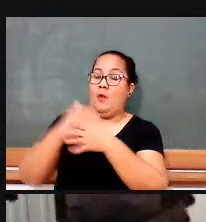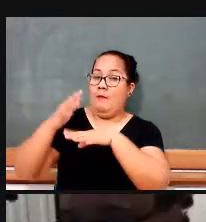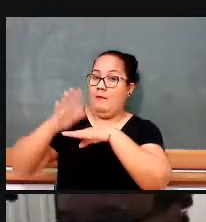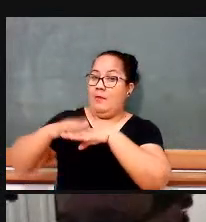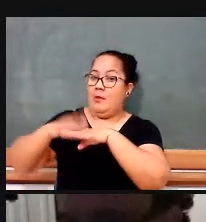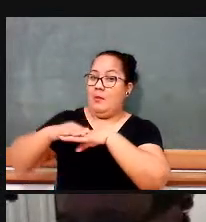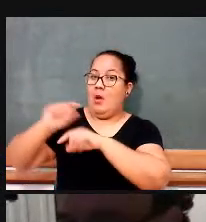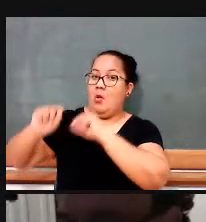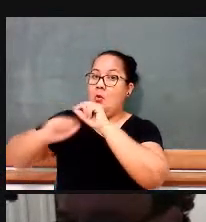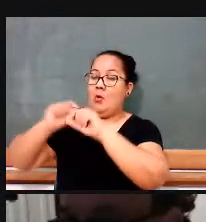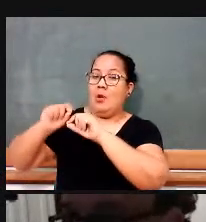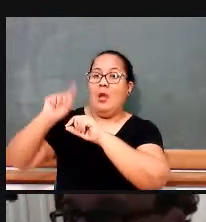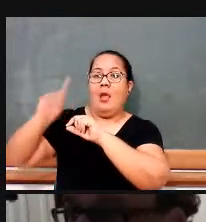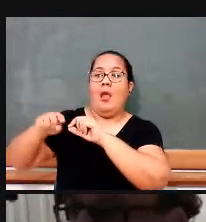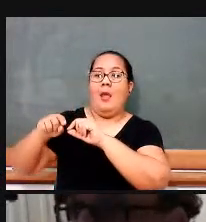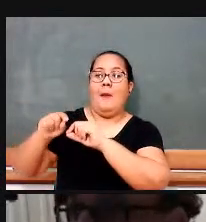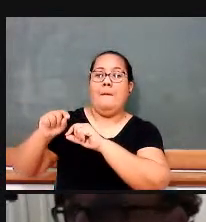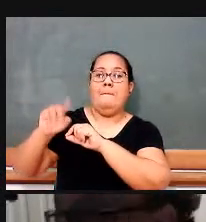representam o currículo.